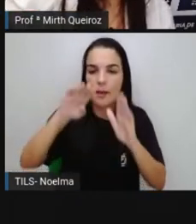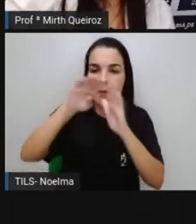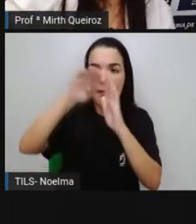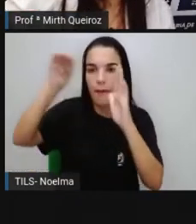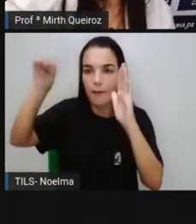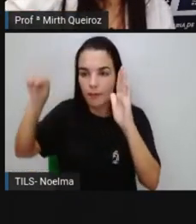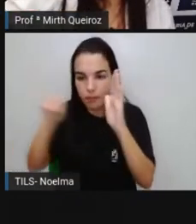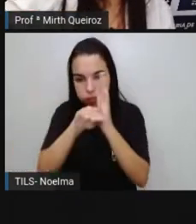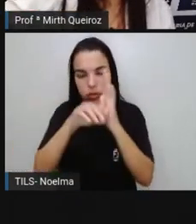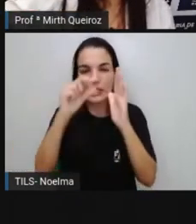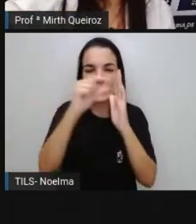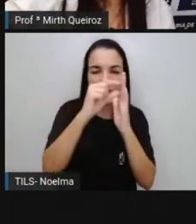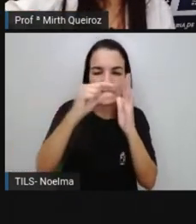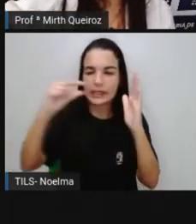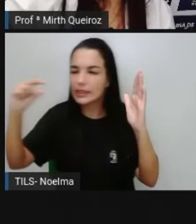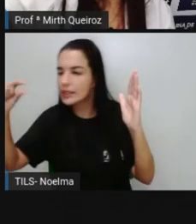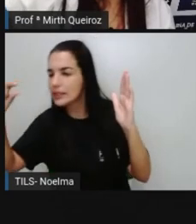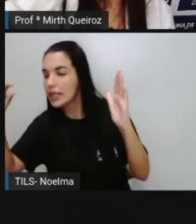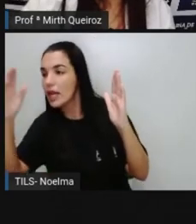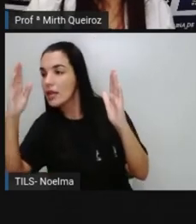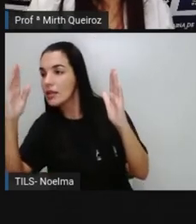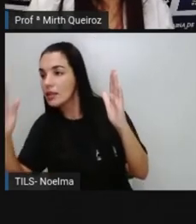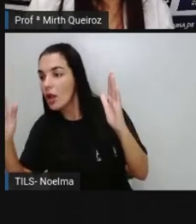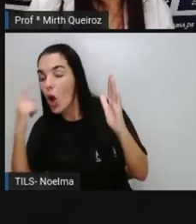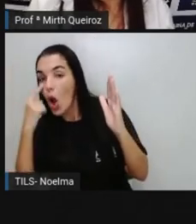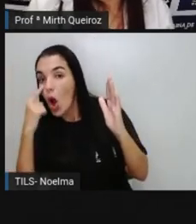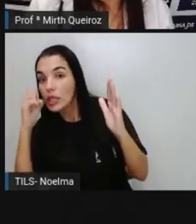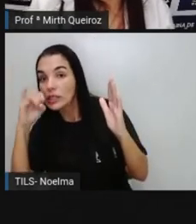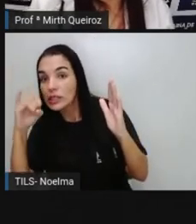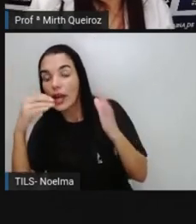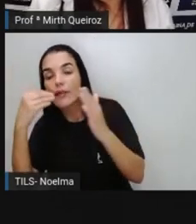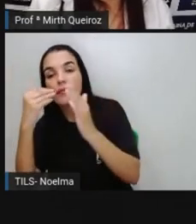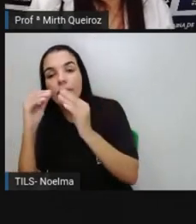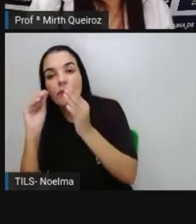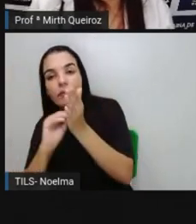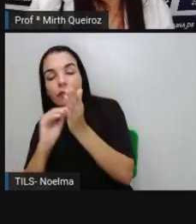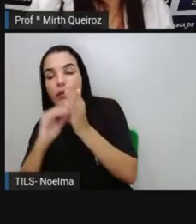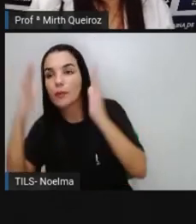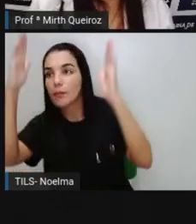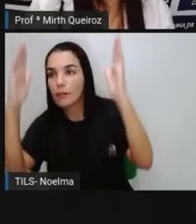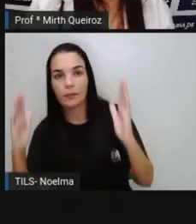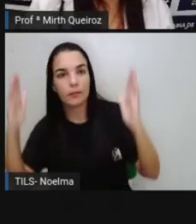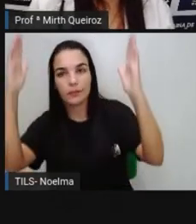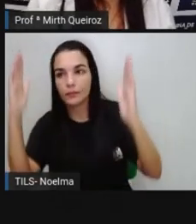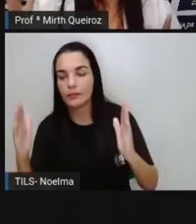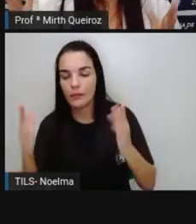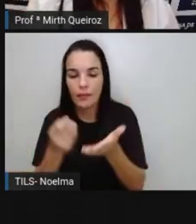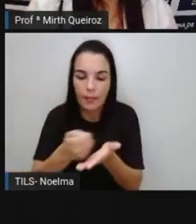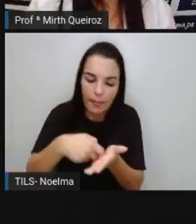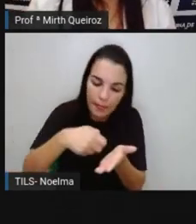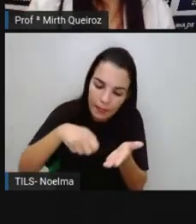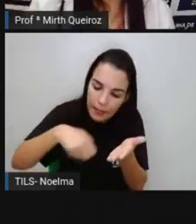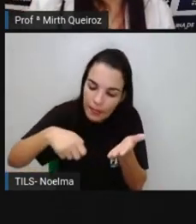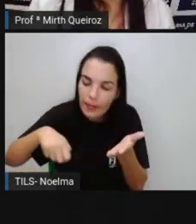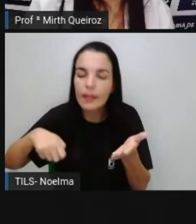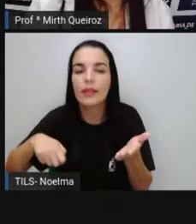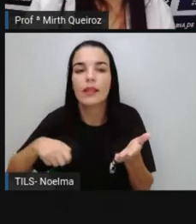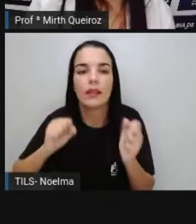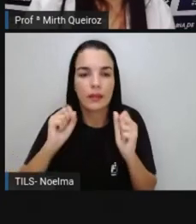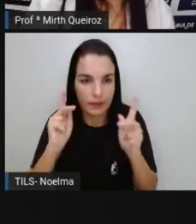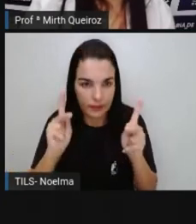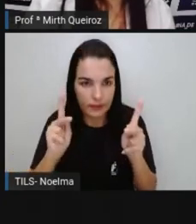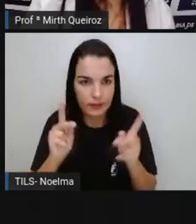tem que terminar lá no final da linha, certo? Observando ali sempre as margens do texto, do caderno, né?